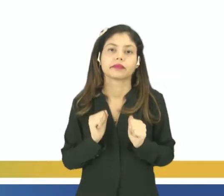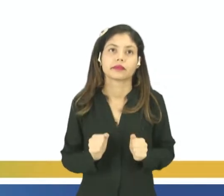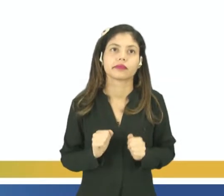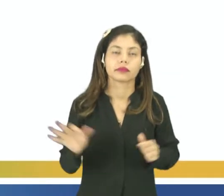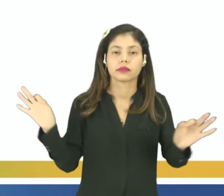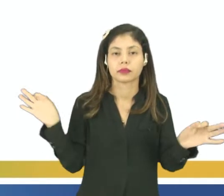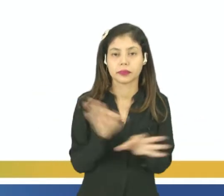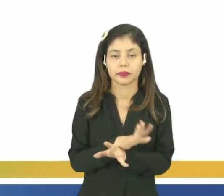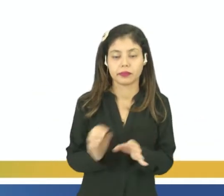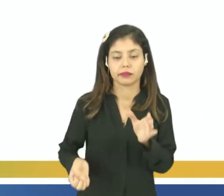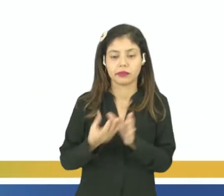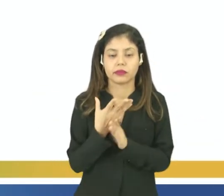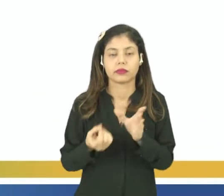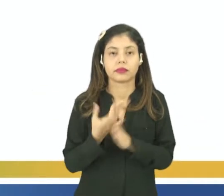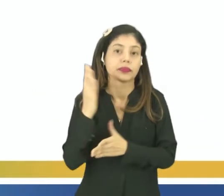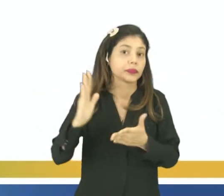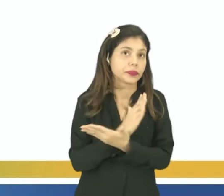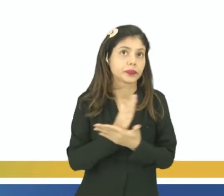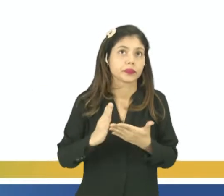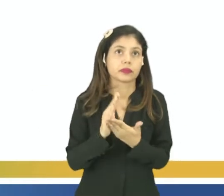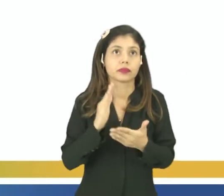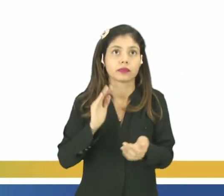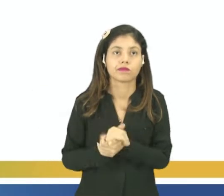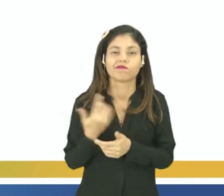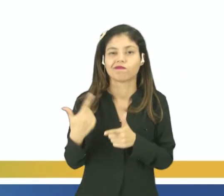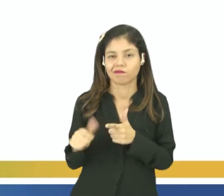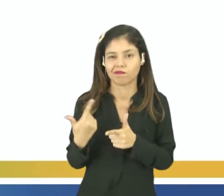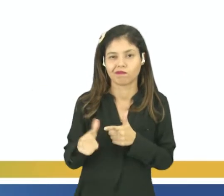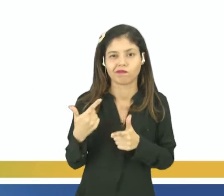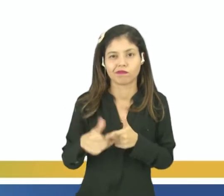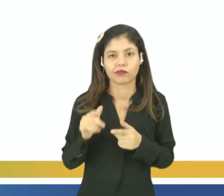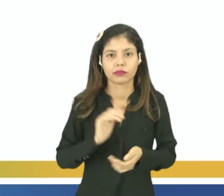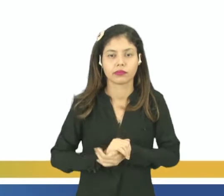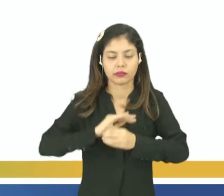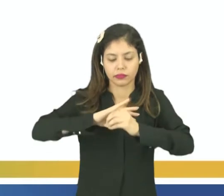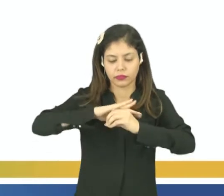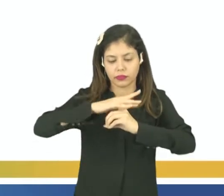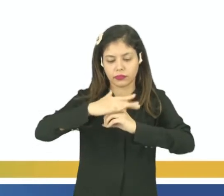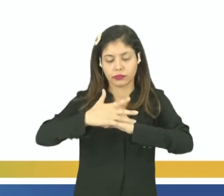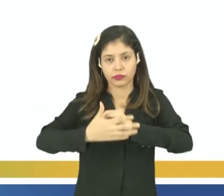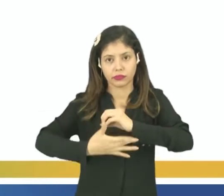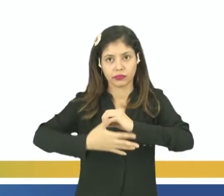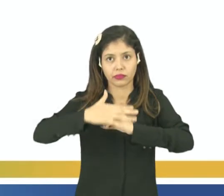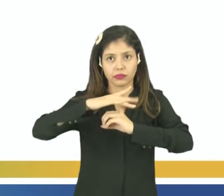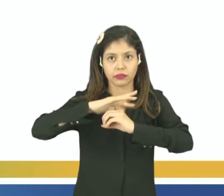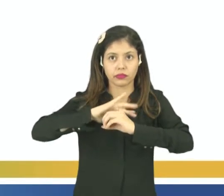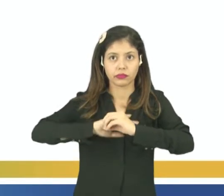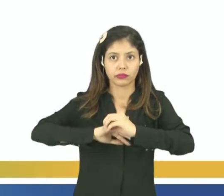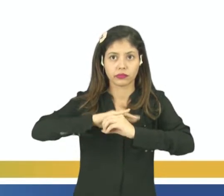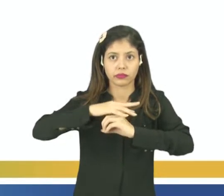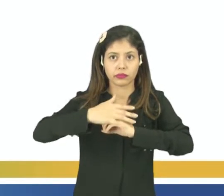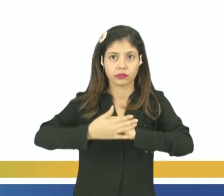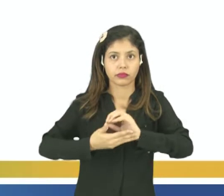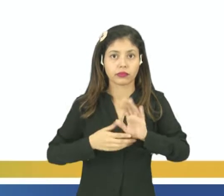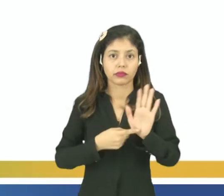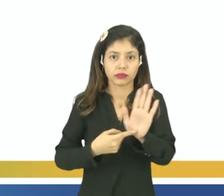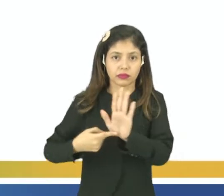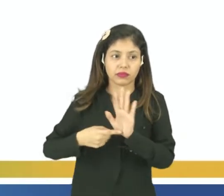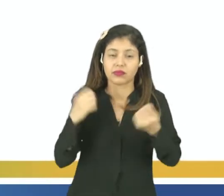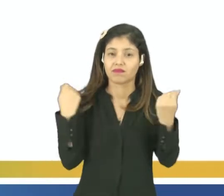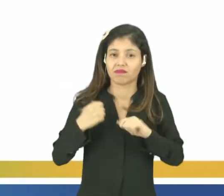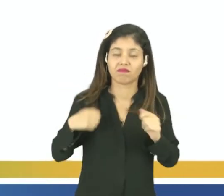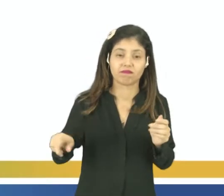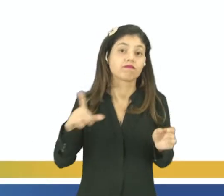vai acabar gerando alguns danos para a atmosfera, que vai fazer com que esses raios sejam passados em maiores quantidades do que são